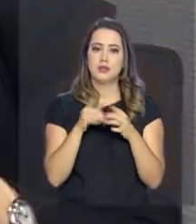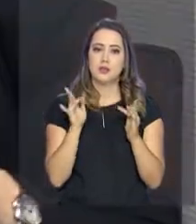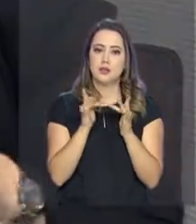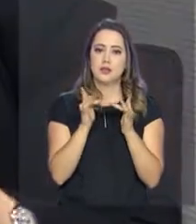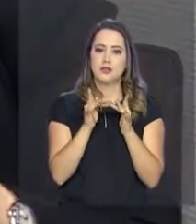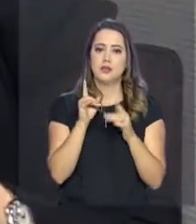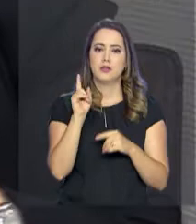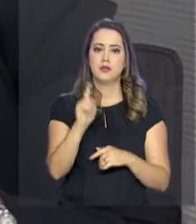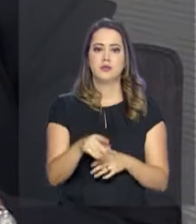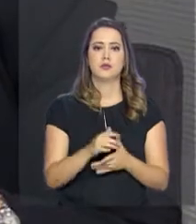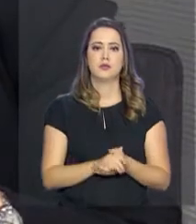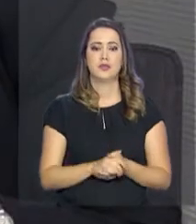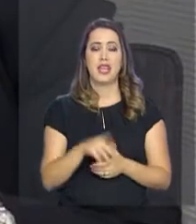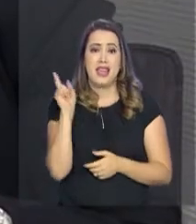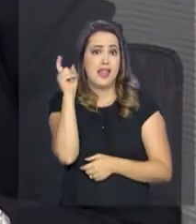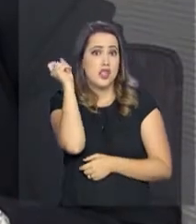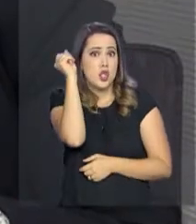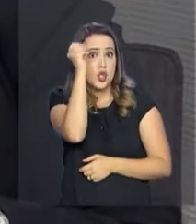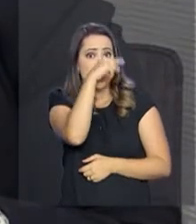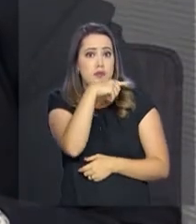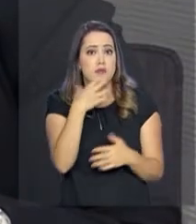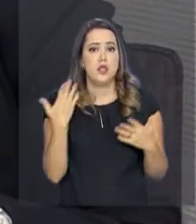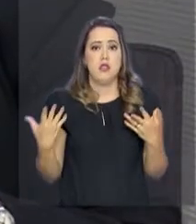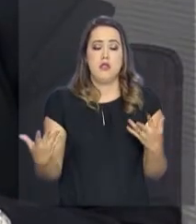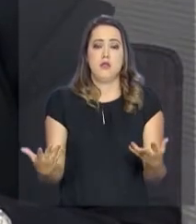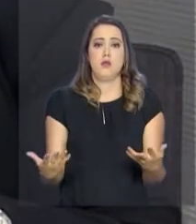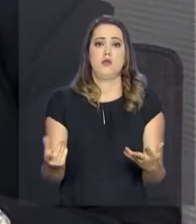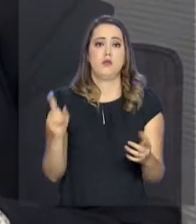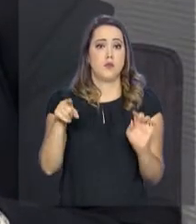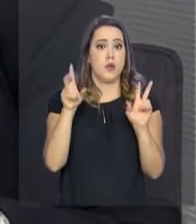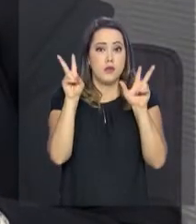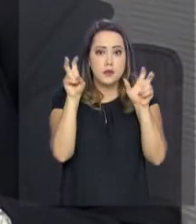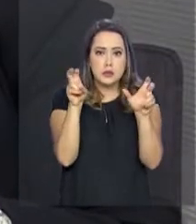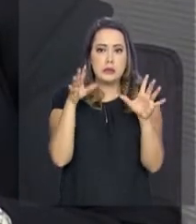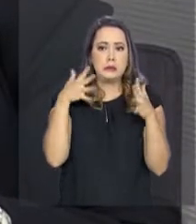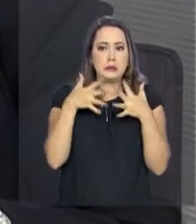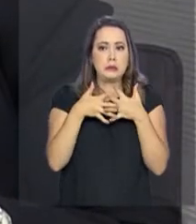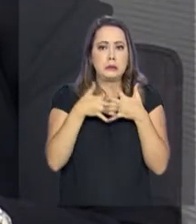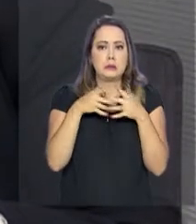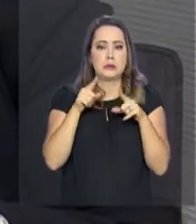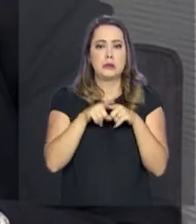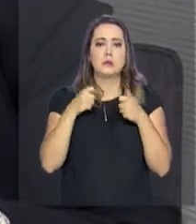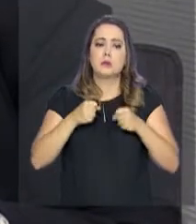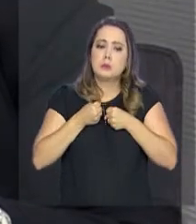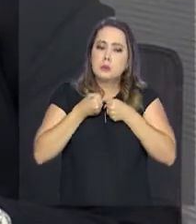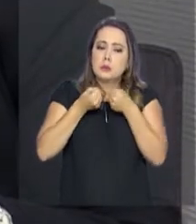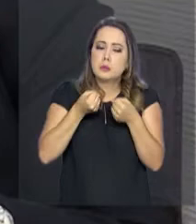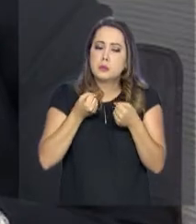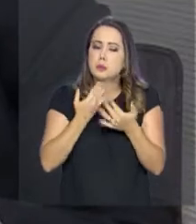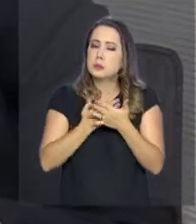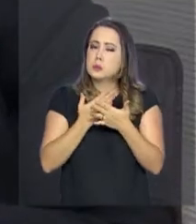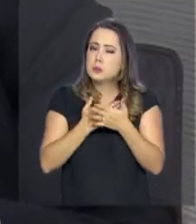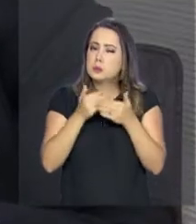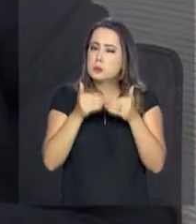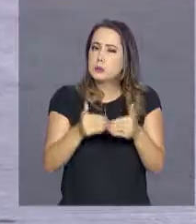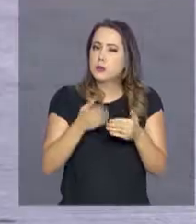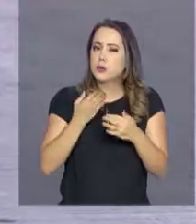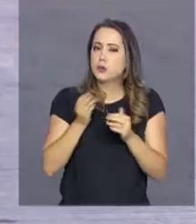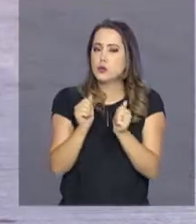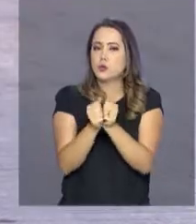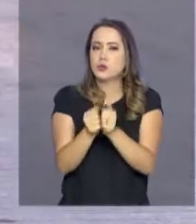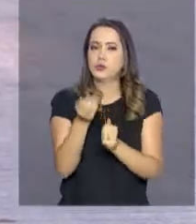contato. É muito delicado, é um tema que requer uma dedicação muito presente.